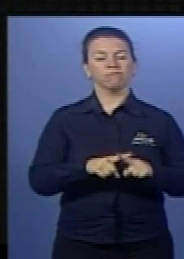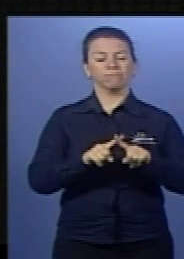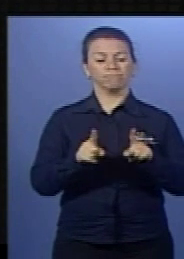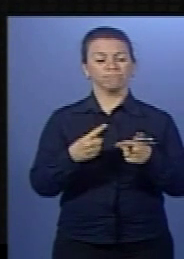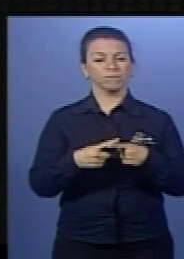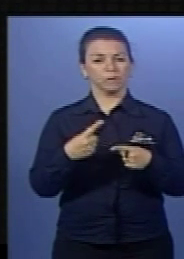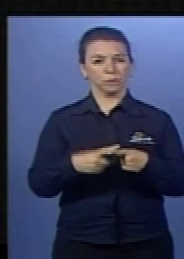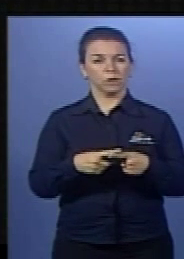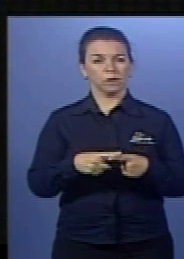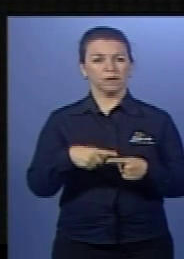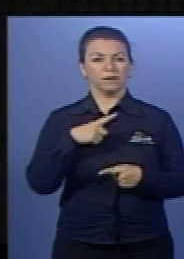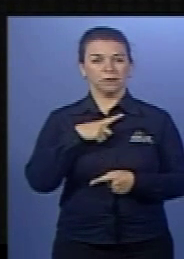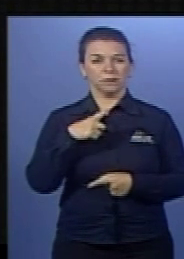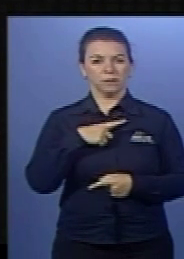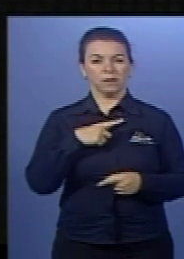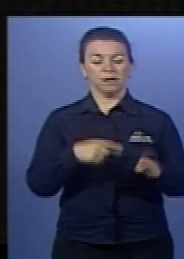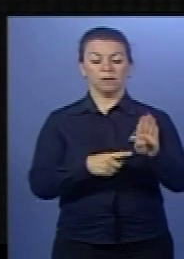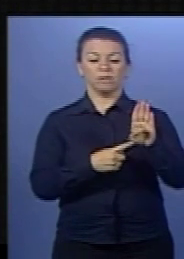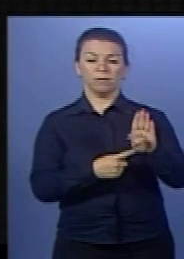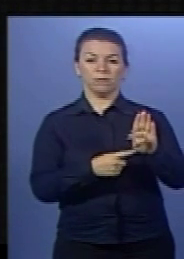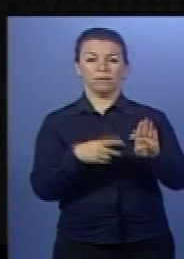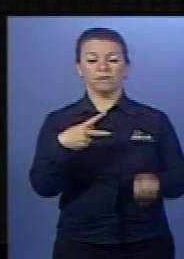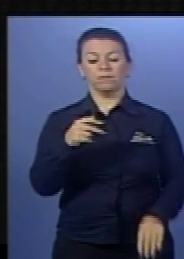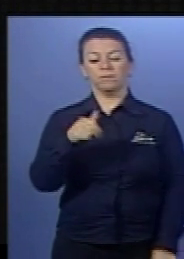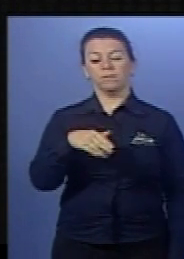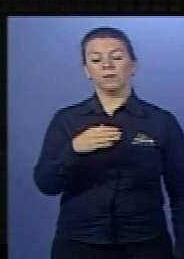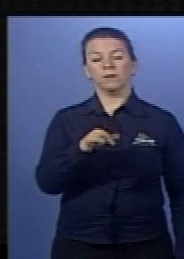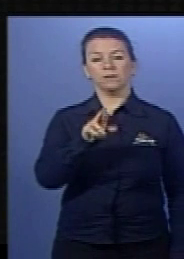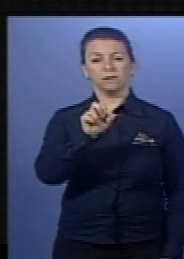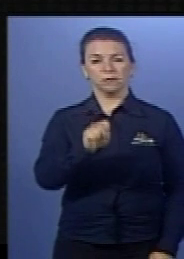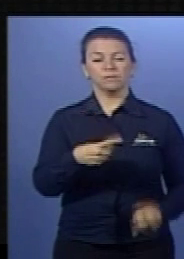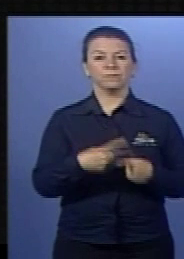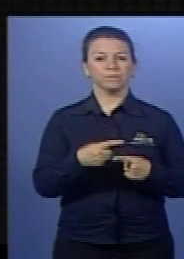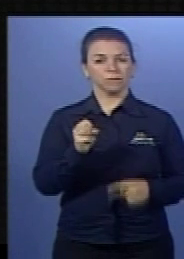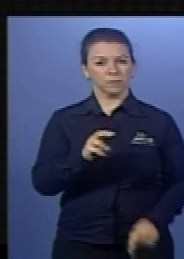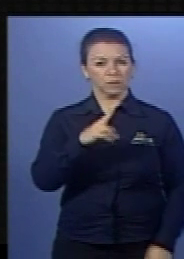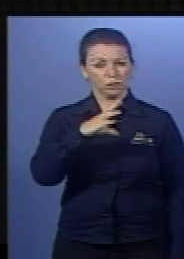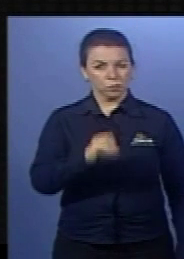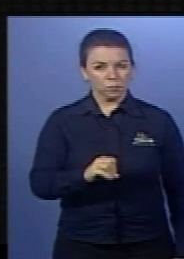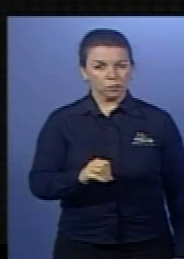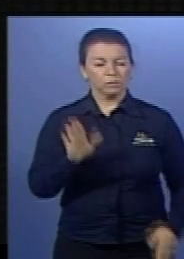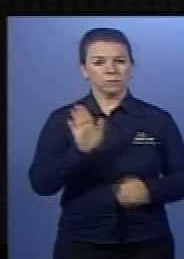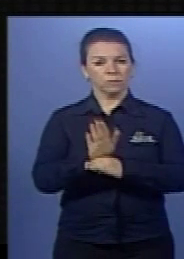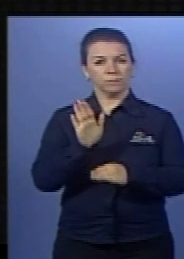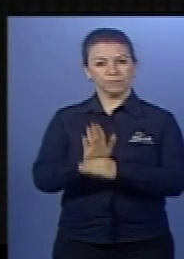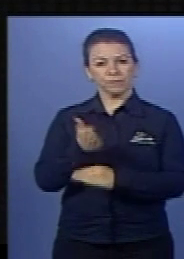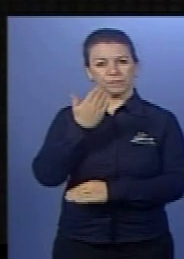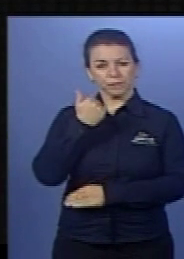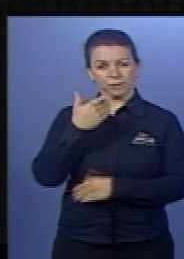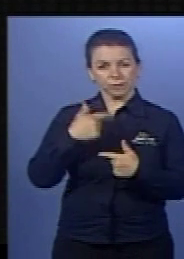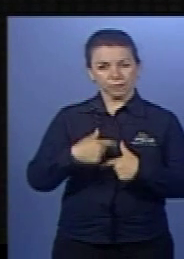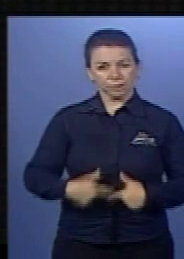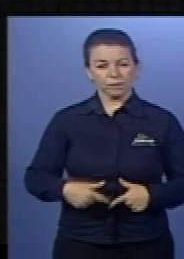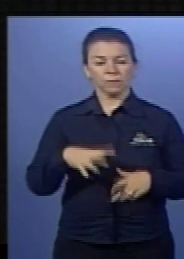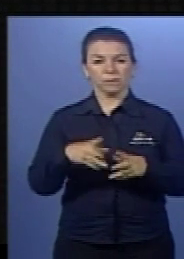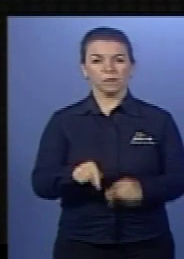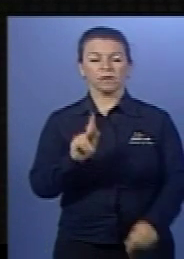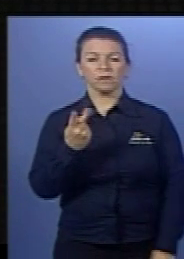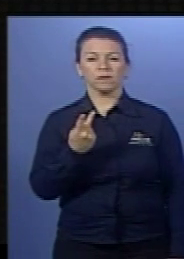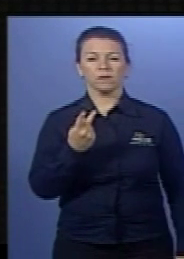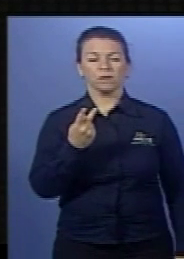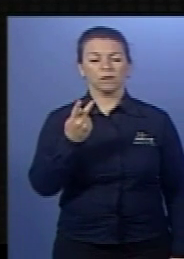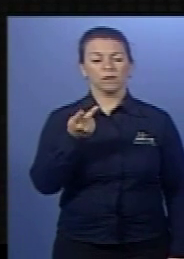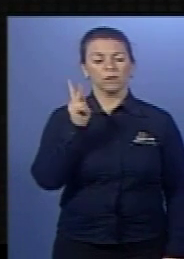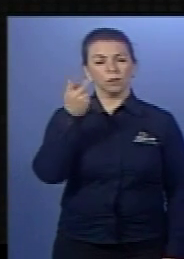não é a resposta. Pâncreas. Importante porque produz o suco pancreático, que vai ajudar na digestão, e produz dois hormônios, a